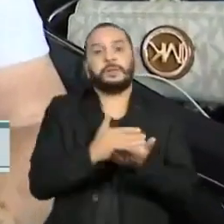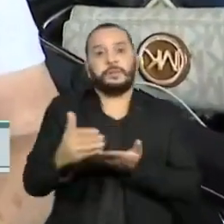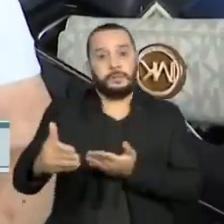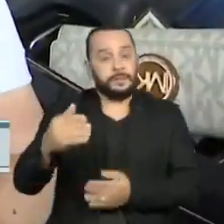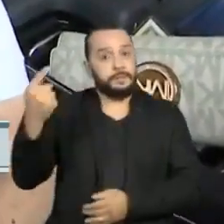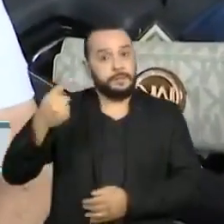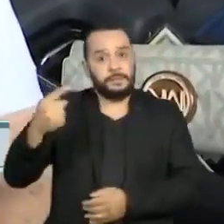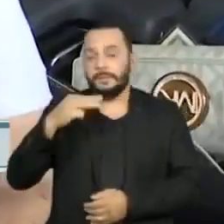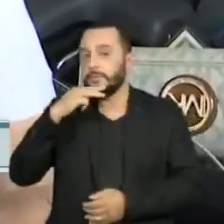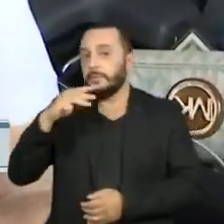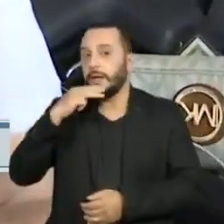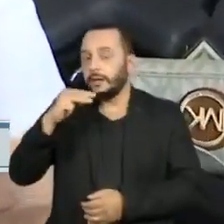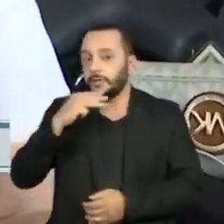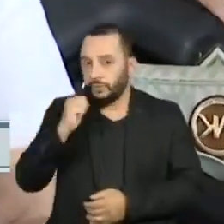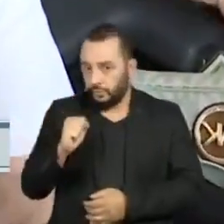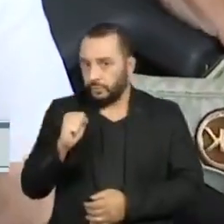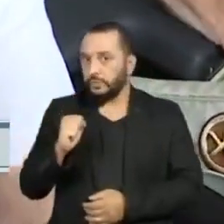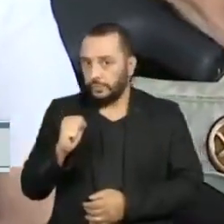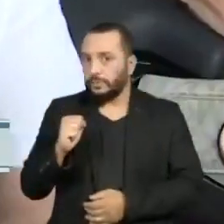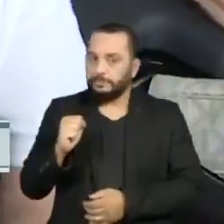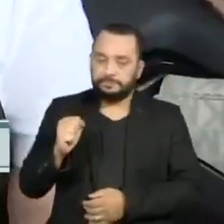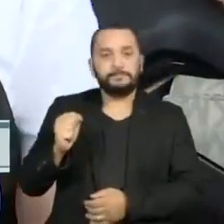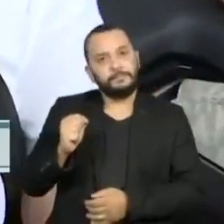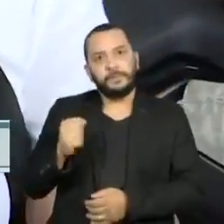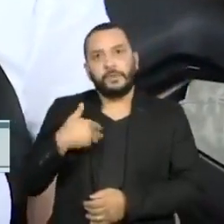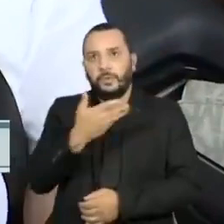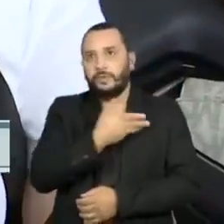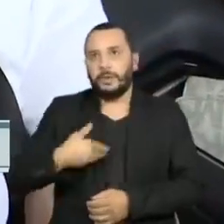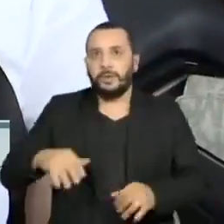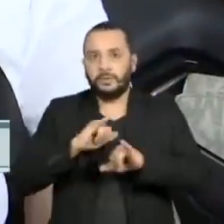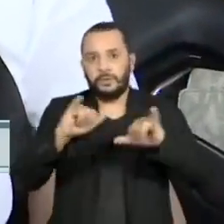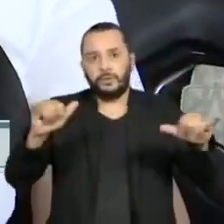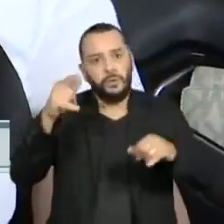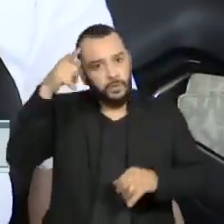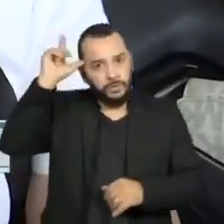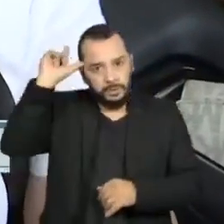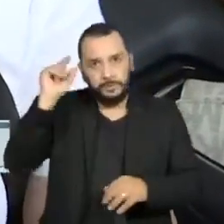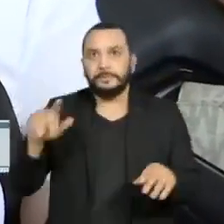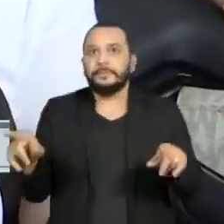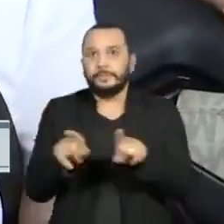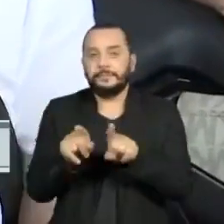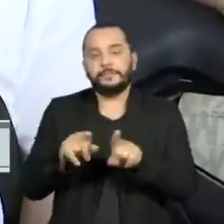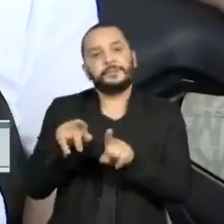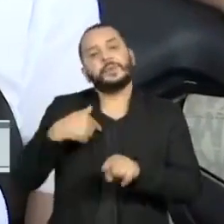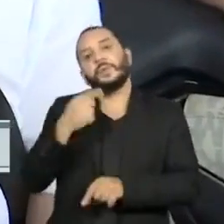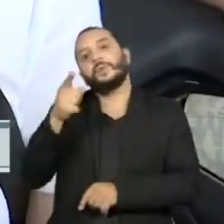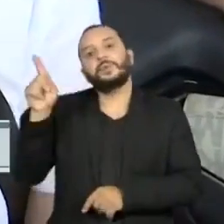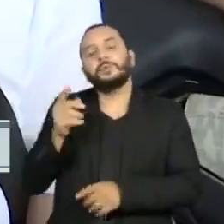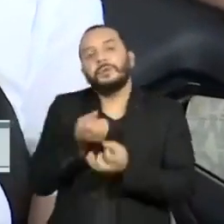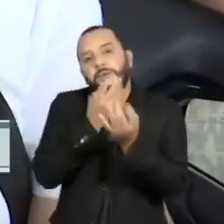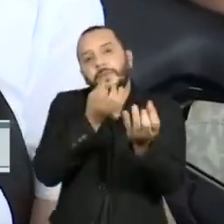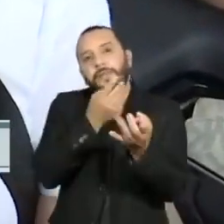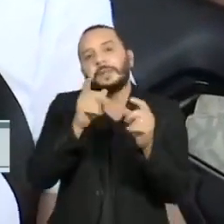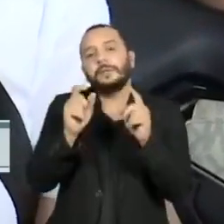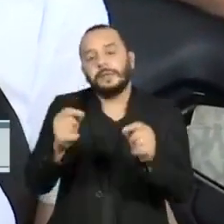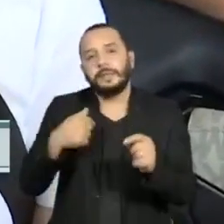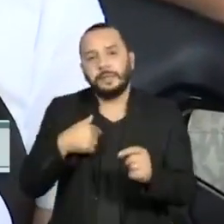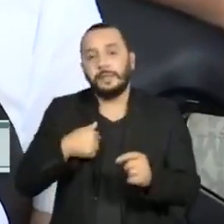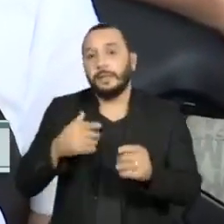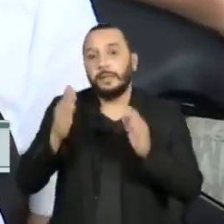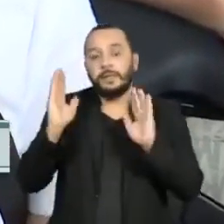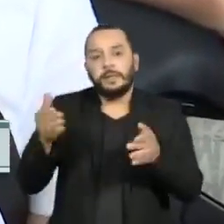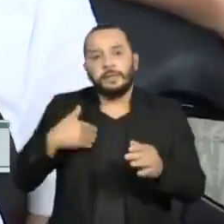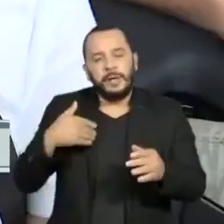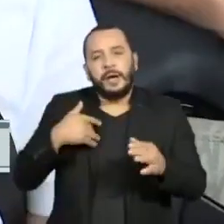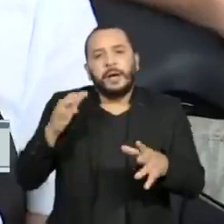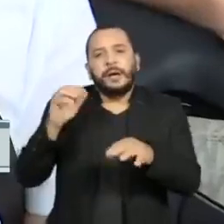1º de março, é o que a previsão do governo do estado mostrou ontem. E a última informação aqui é em relação ao vacinômetro.